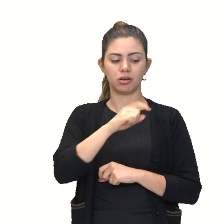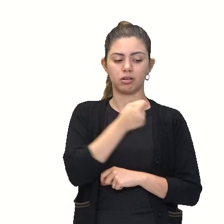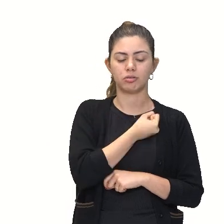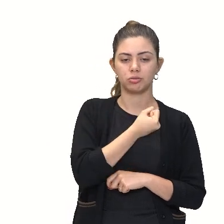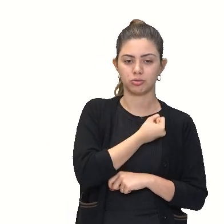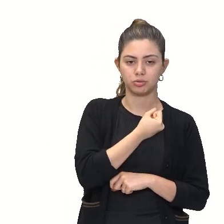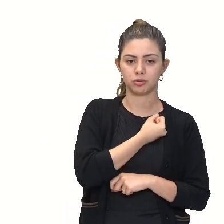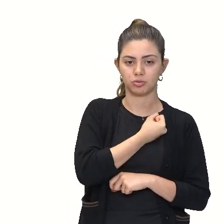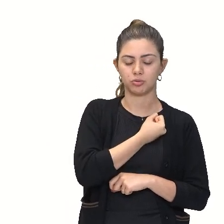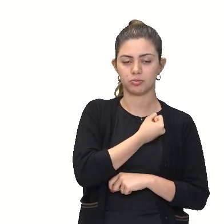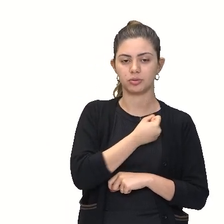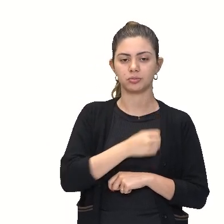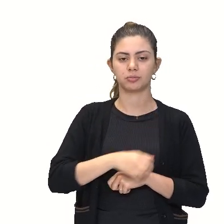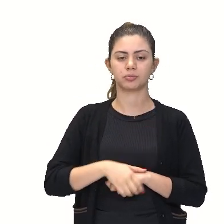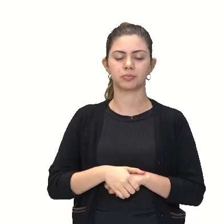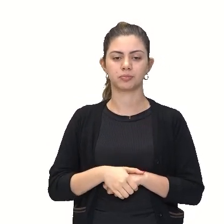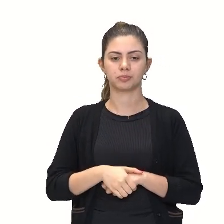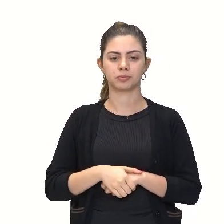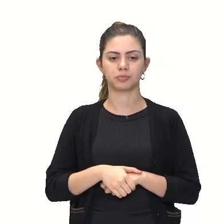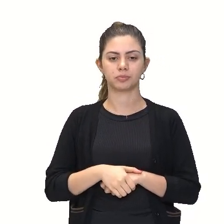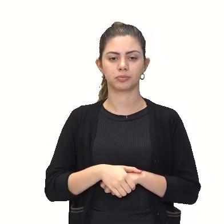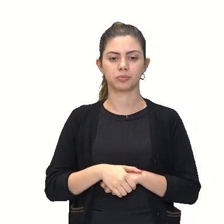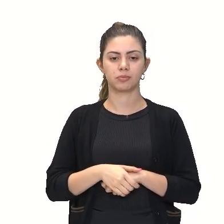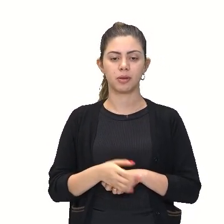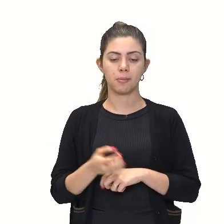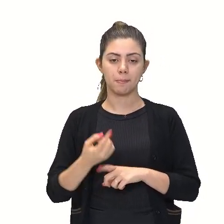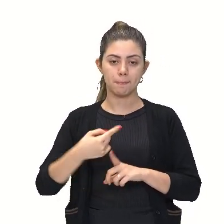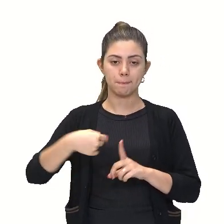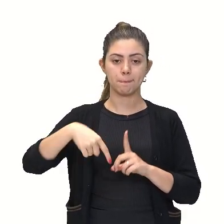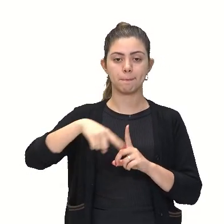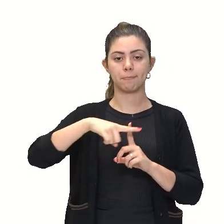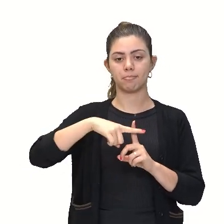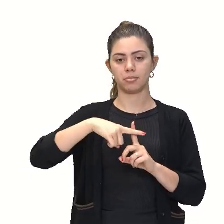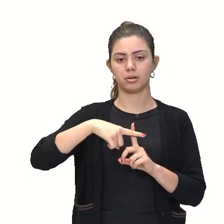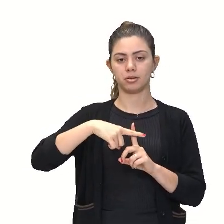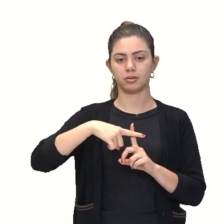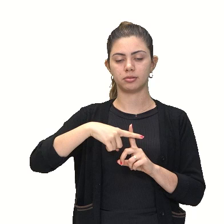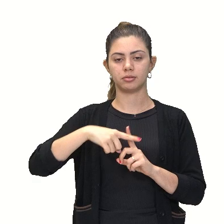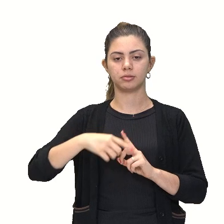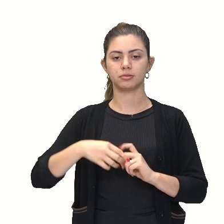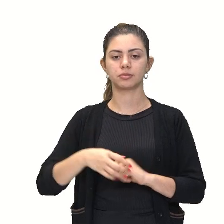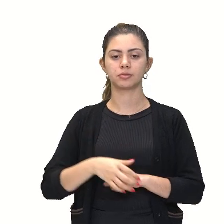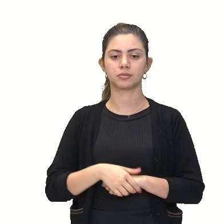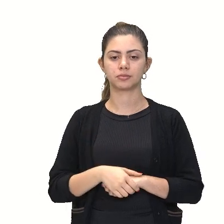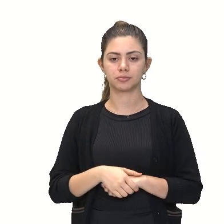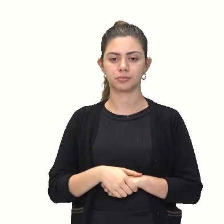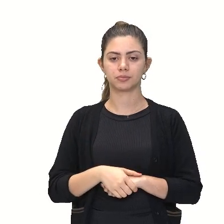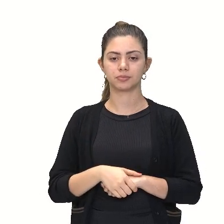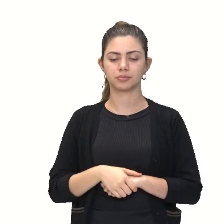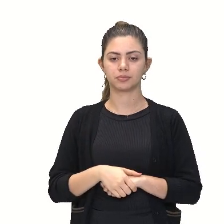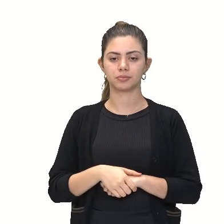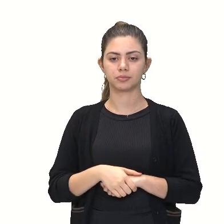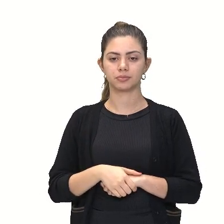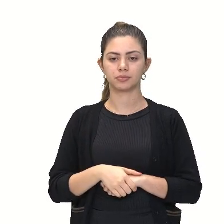Não, pode ser adicionado, olha. Adicionado.